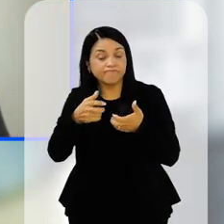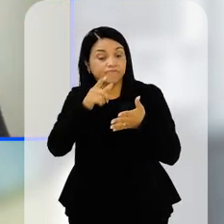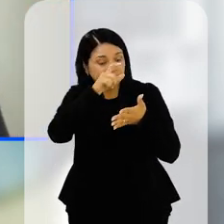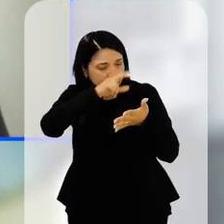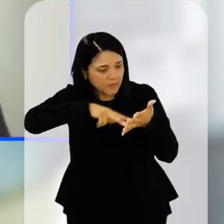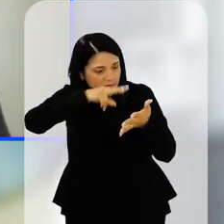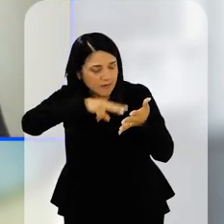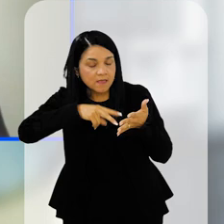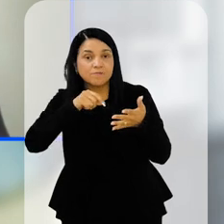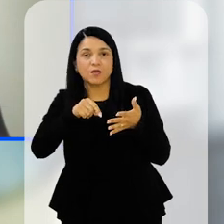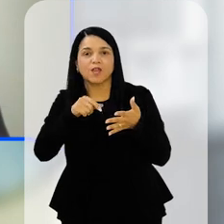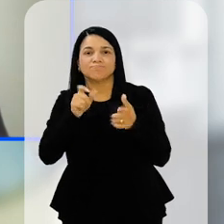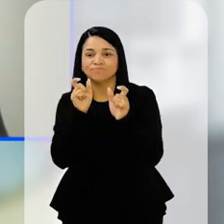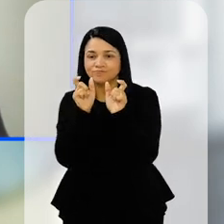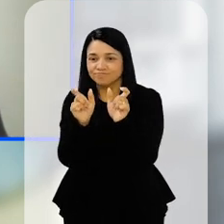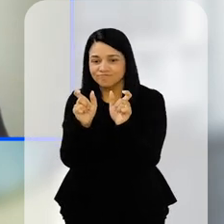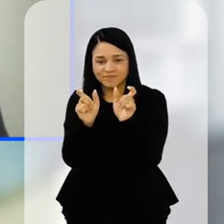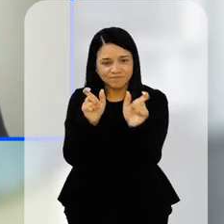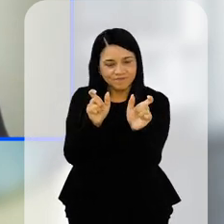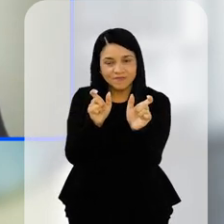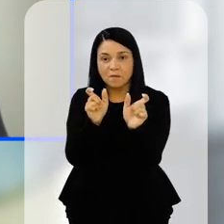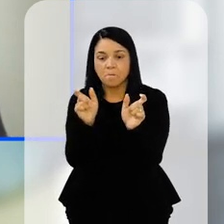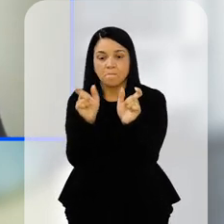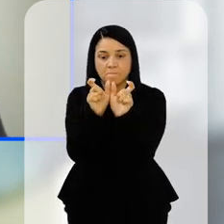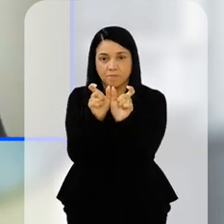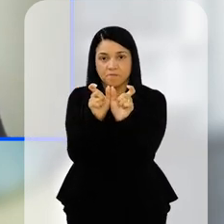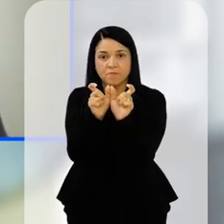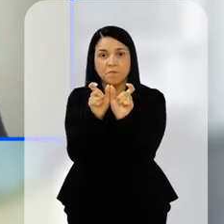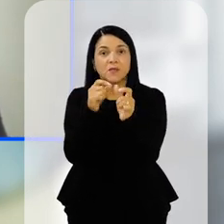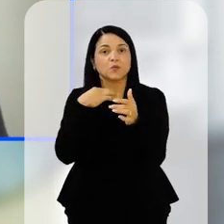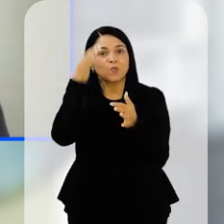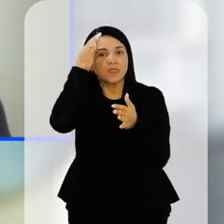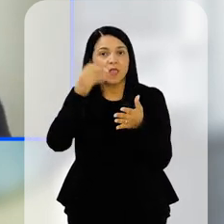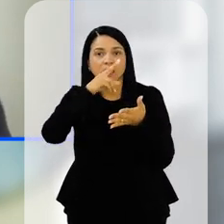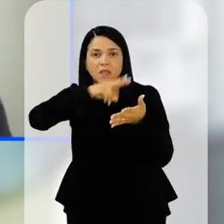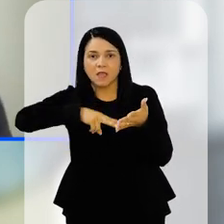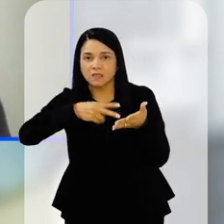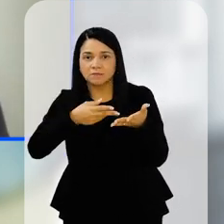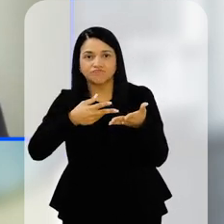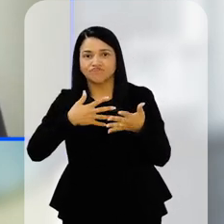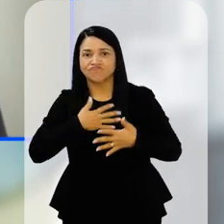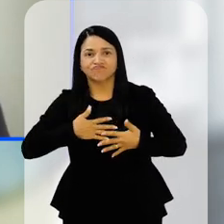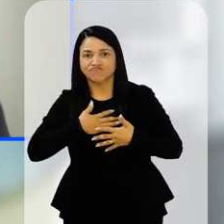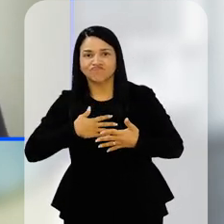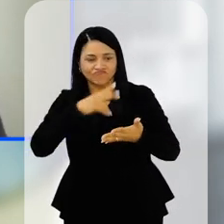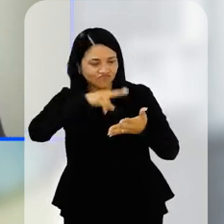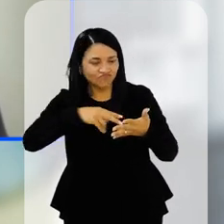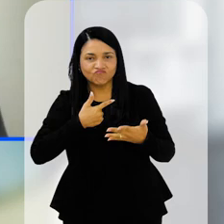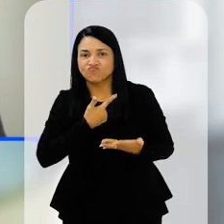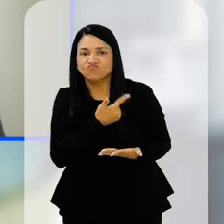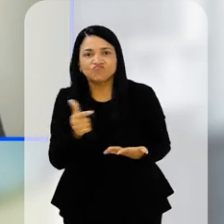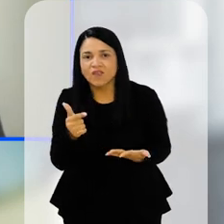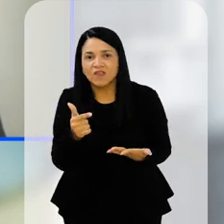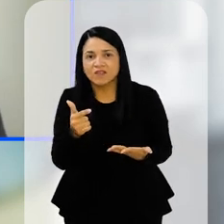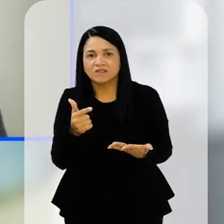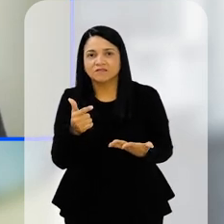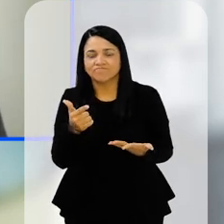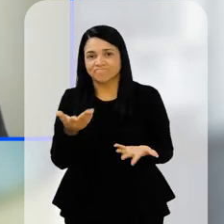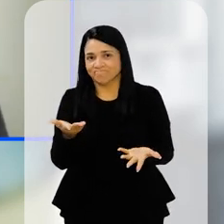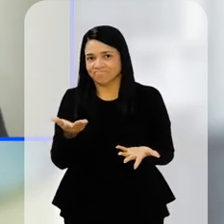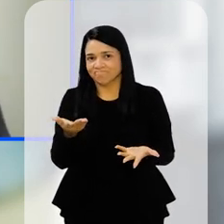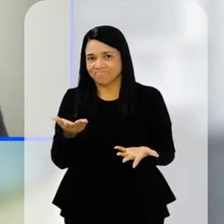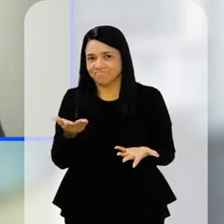sílabas e palavras, mas ela, de fato, não consegue compreender texto. E, muito menos, ter prazer com a leitura. Então, ela não será uma leitora.